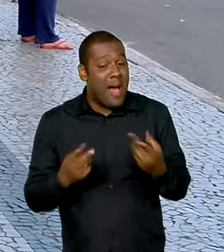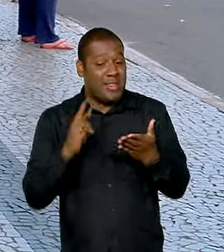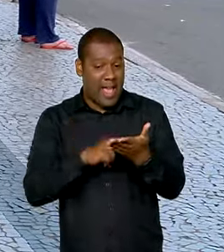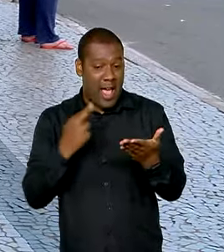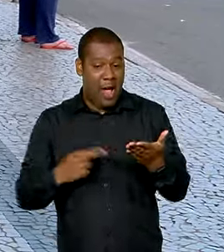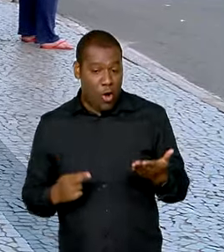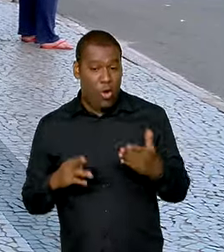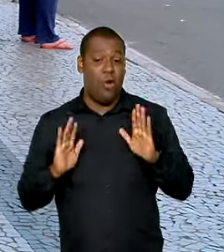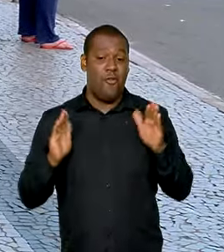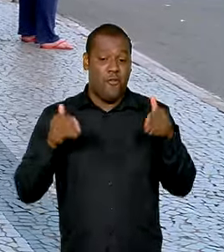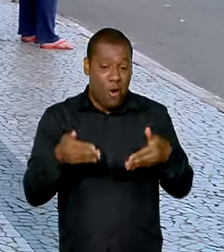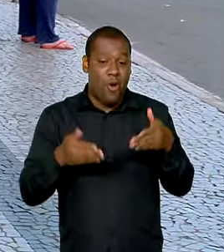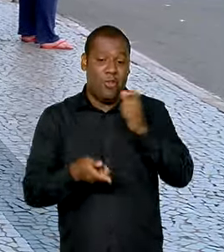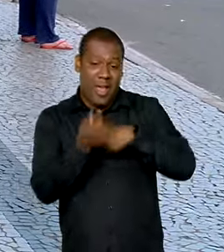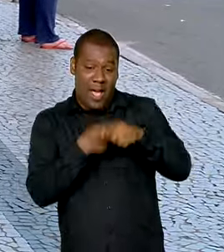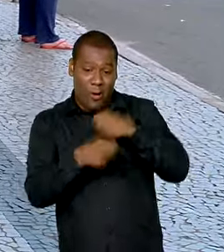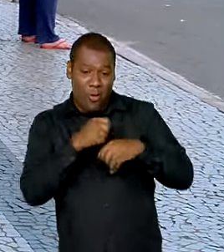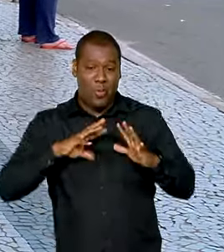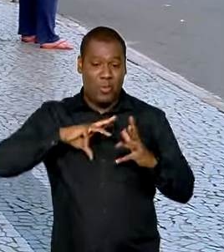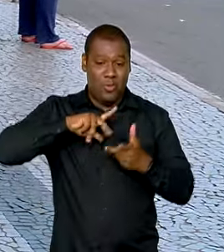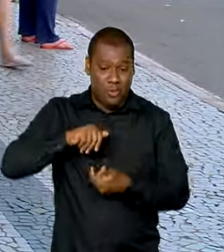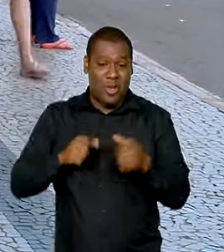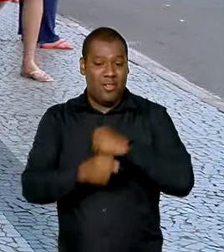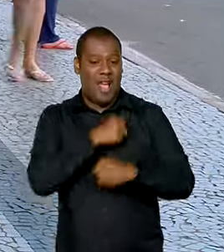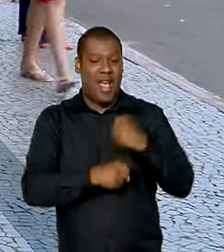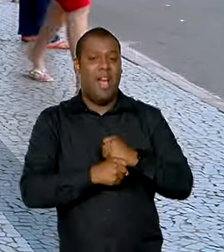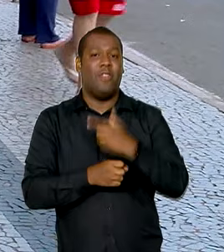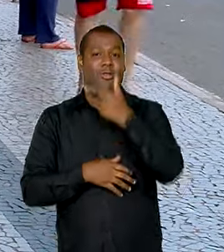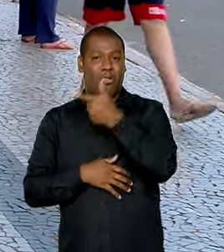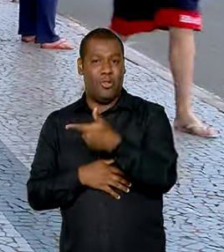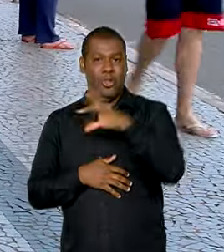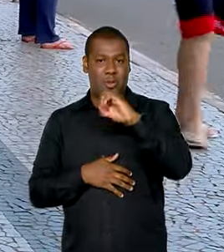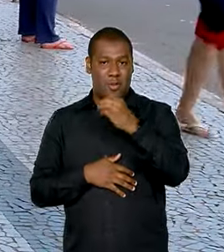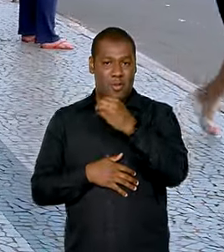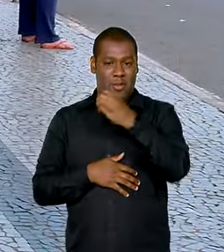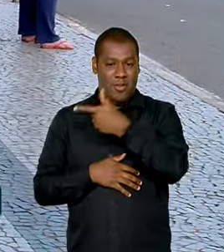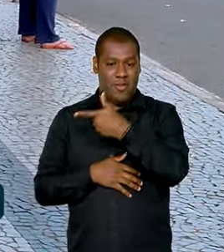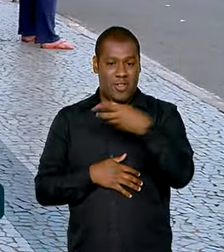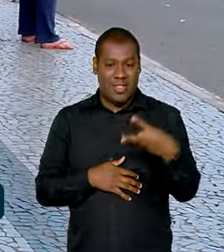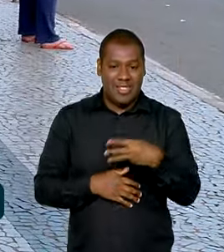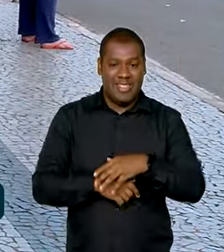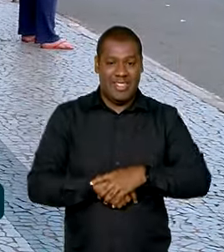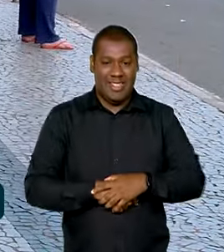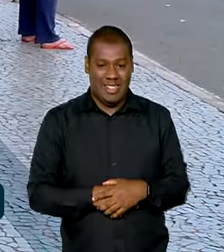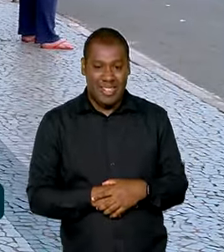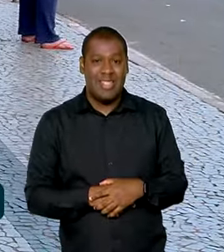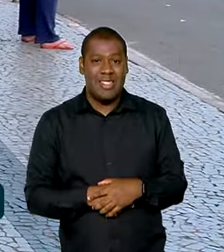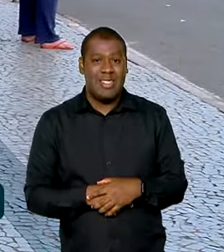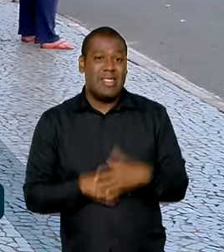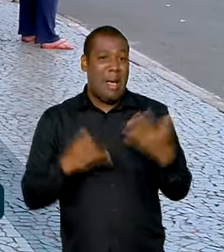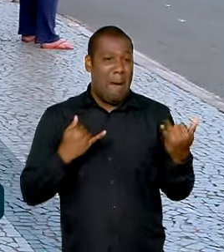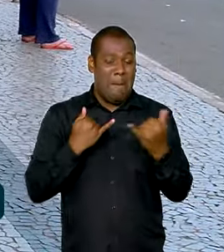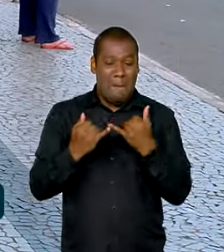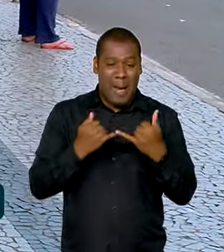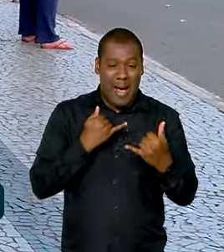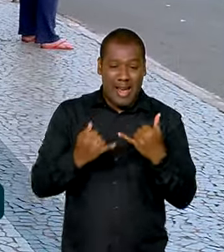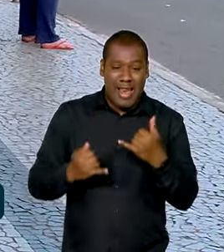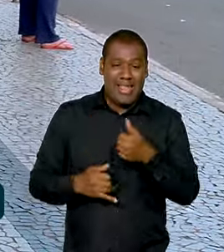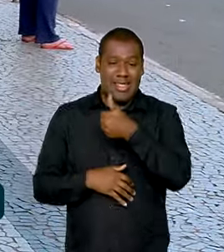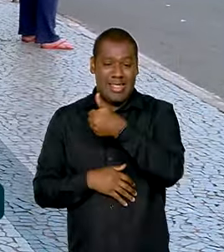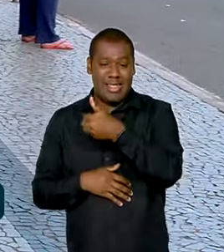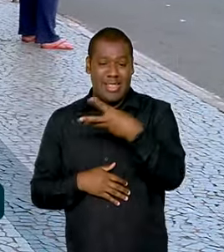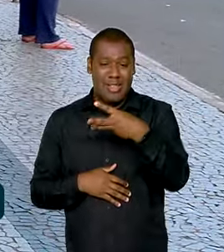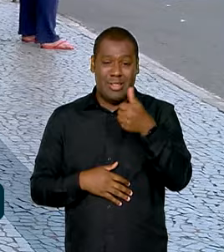Econômico Mundial de 2023 mostrou que se o mundo continuar nesse ritmo, levaremos 131 anos para alcançar a